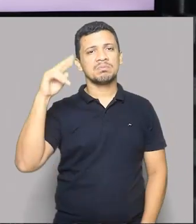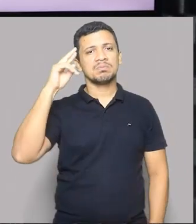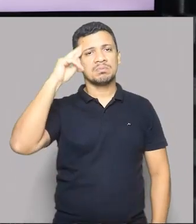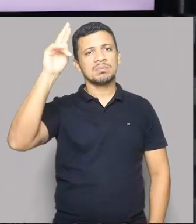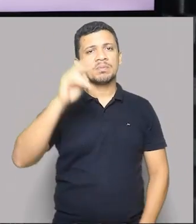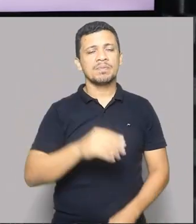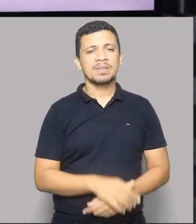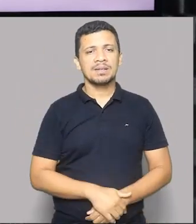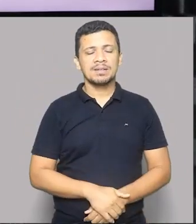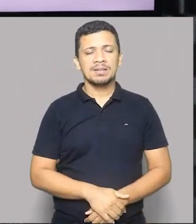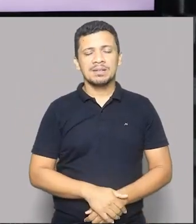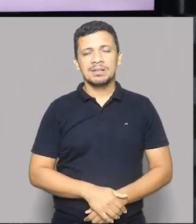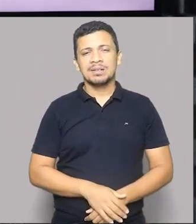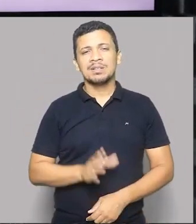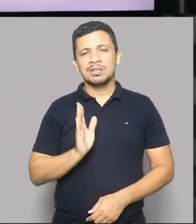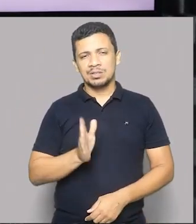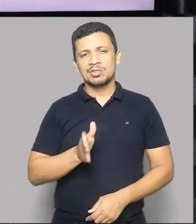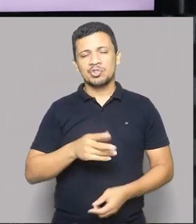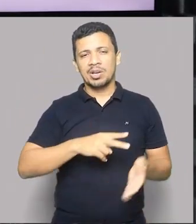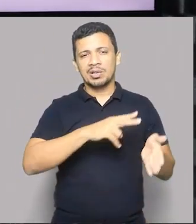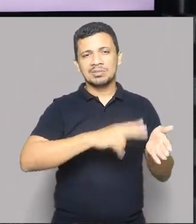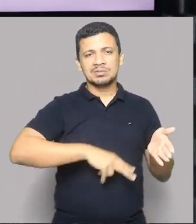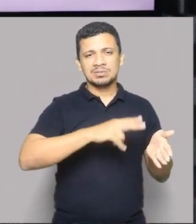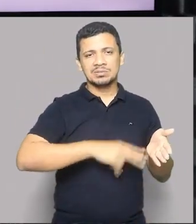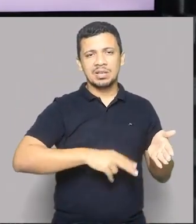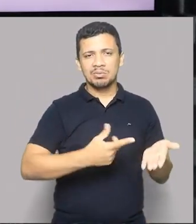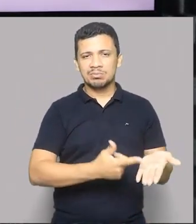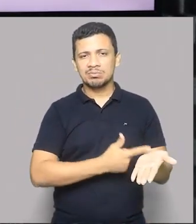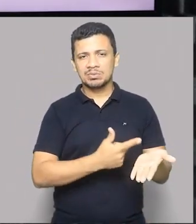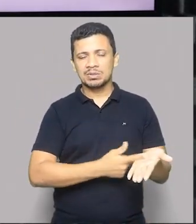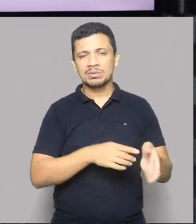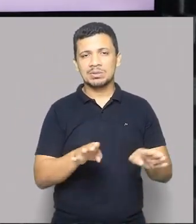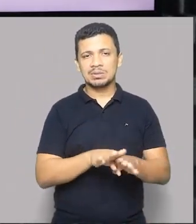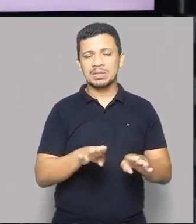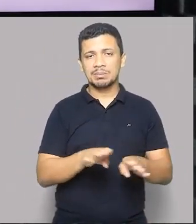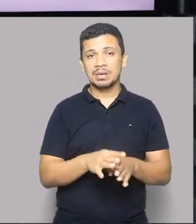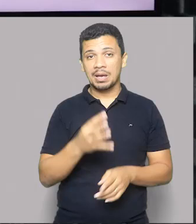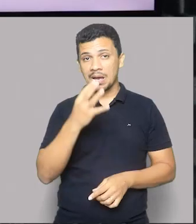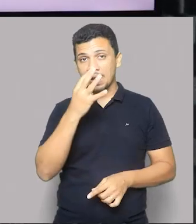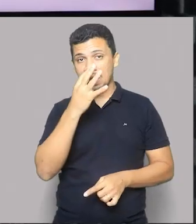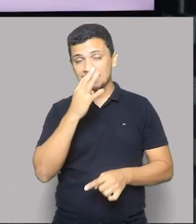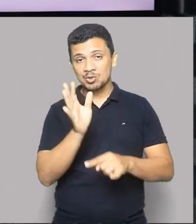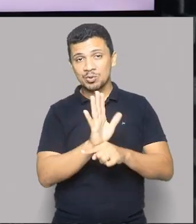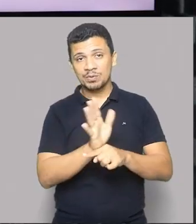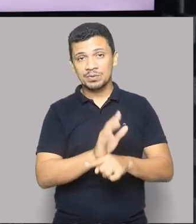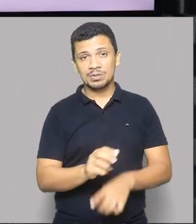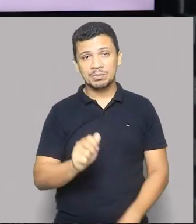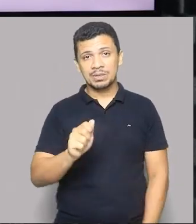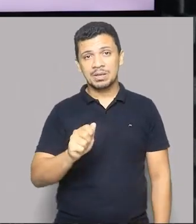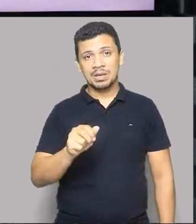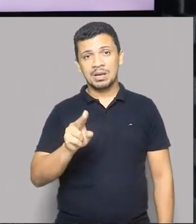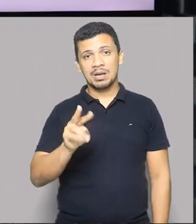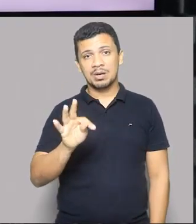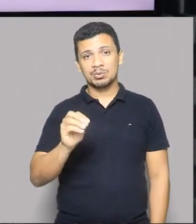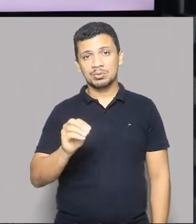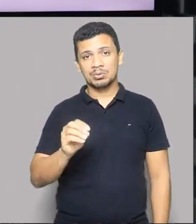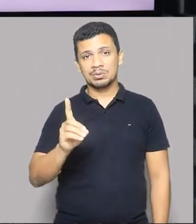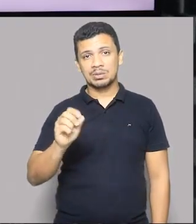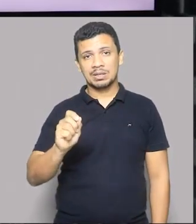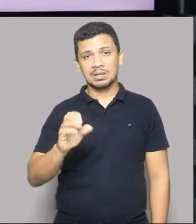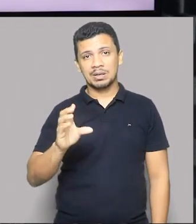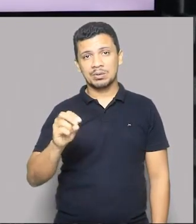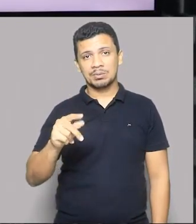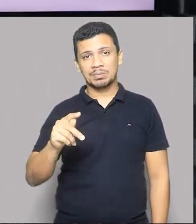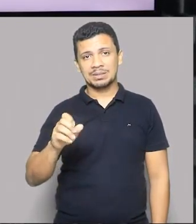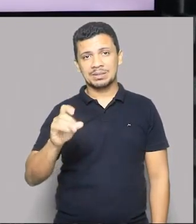aqui nunca leu aquela obra e também assistiu o filme O Alto Compadecida, João Grilo,